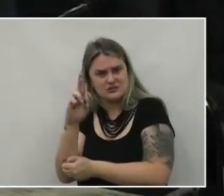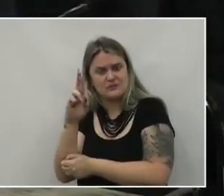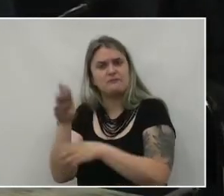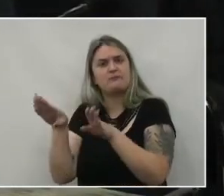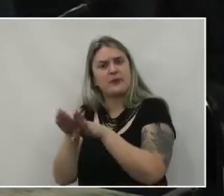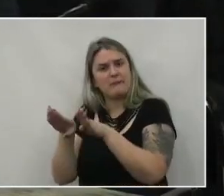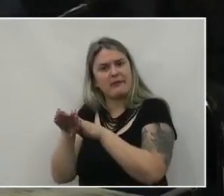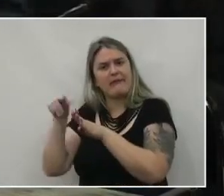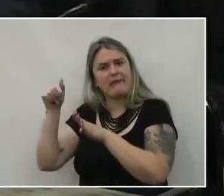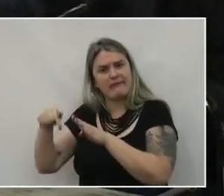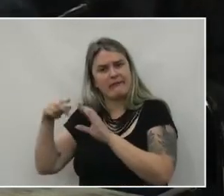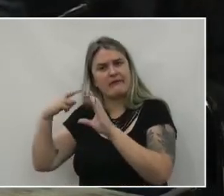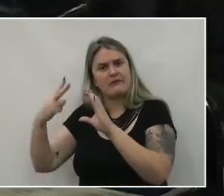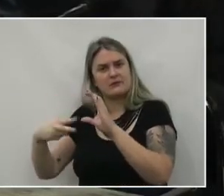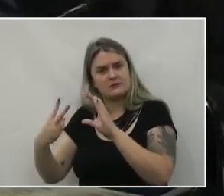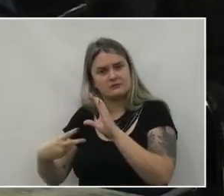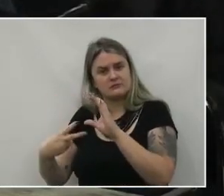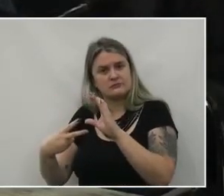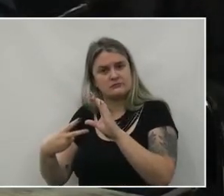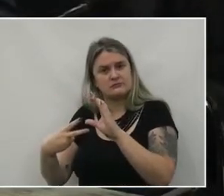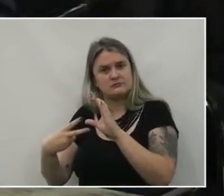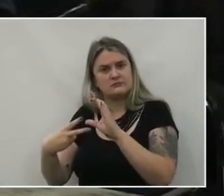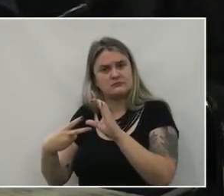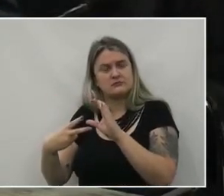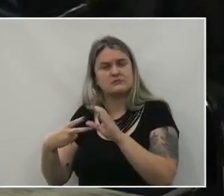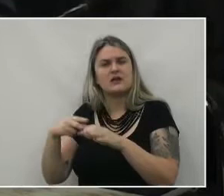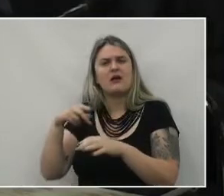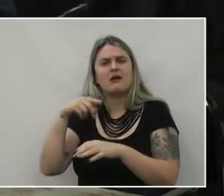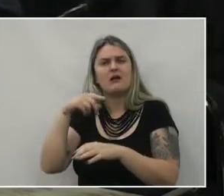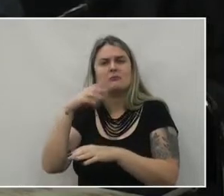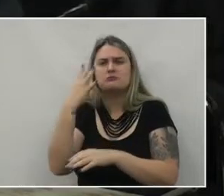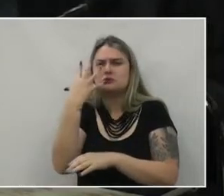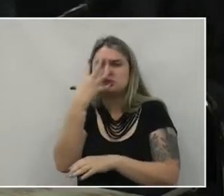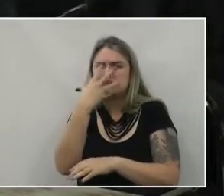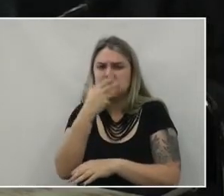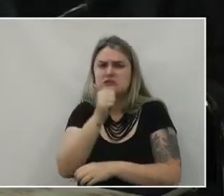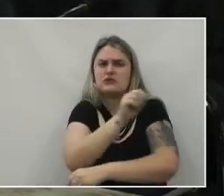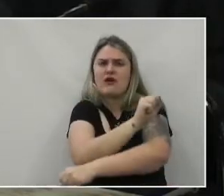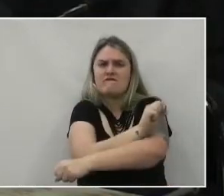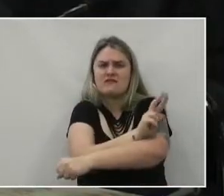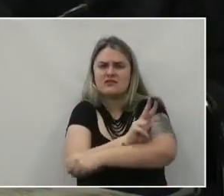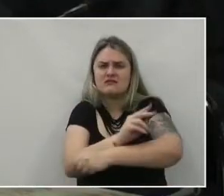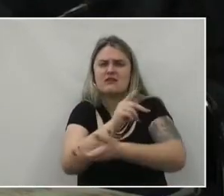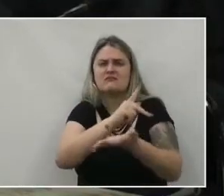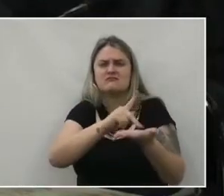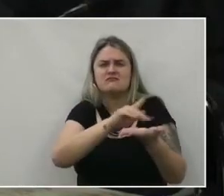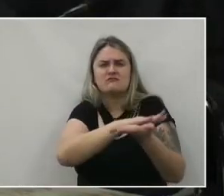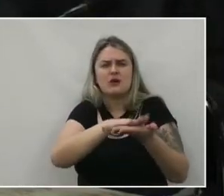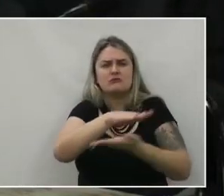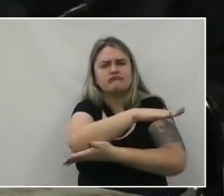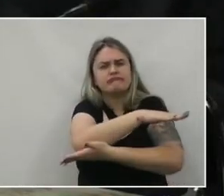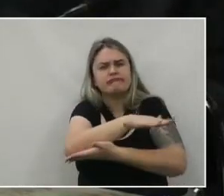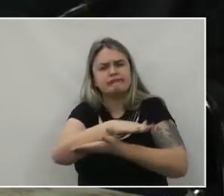casa de leis Para que pudesse Aquela bela e necessária obra Estar sendo executada